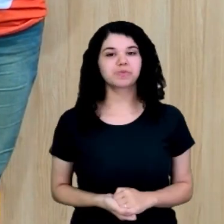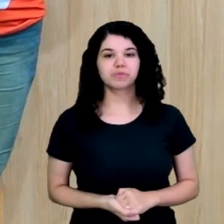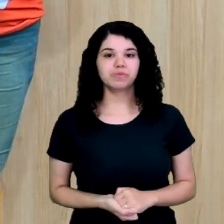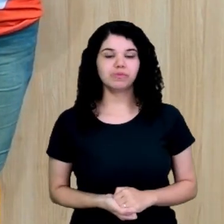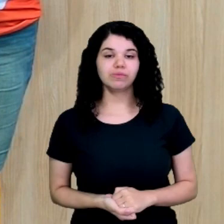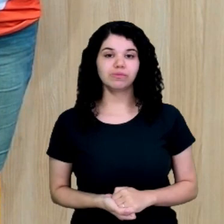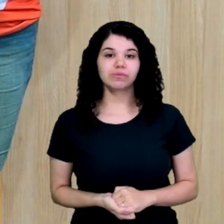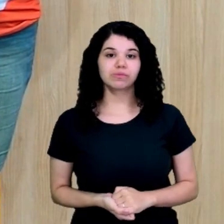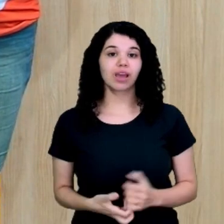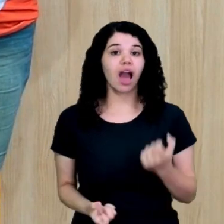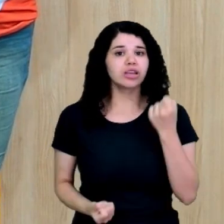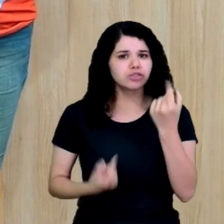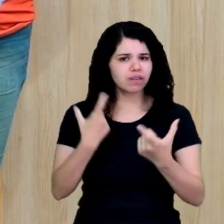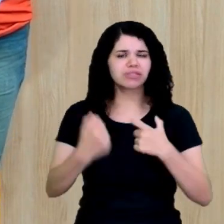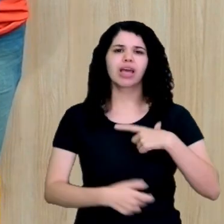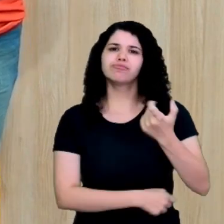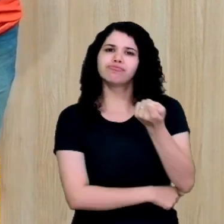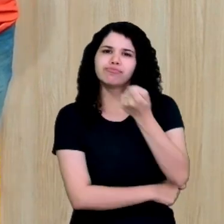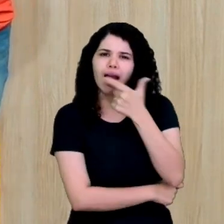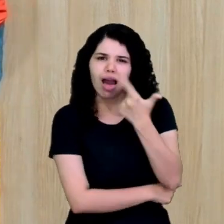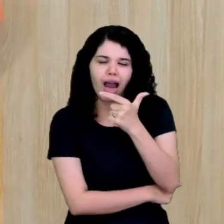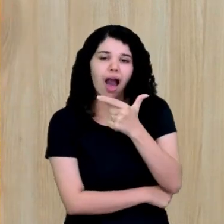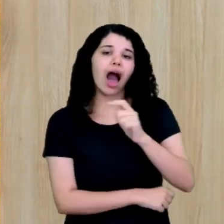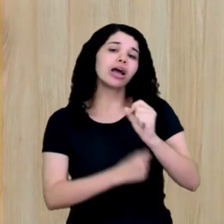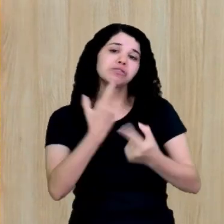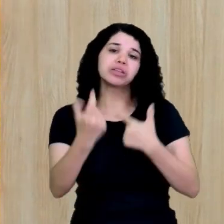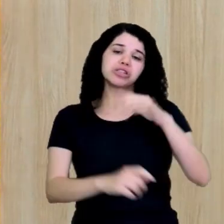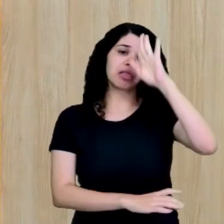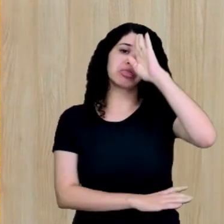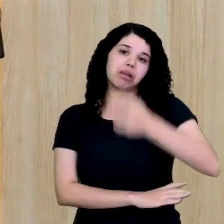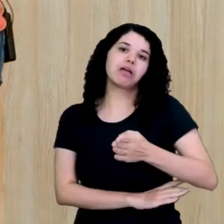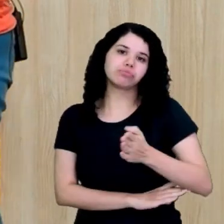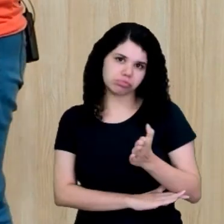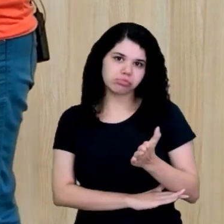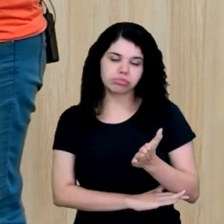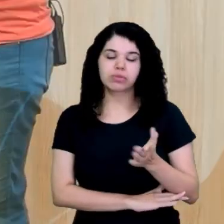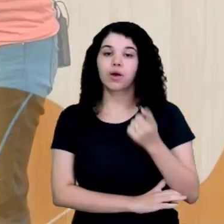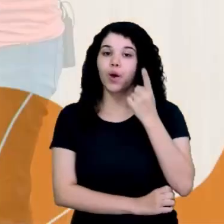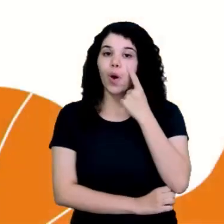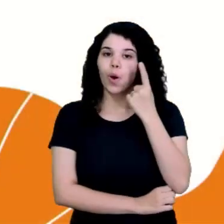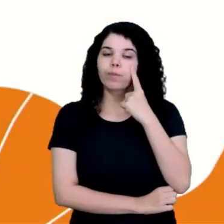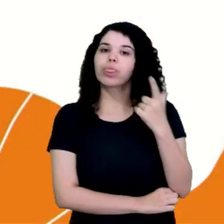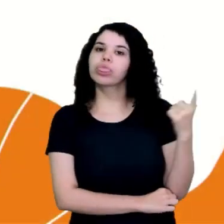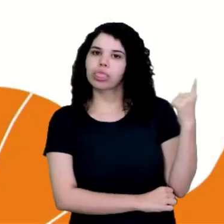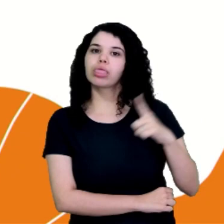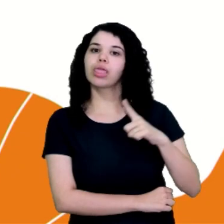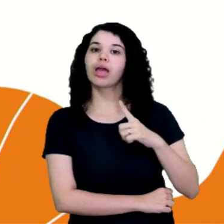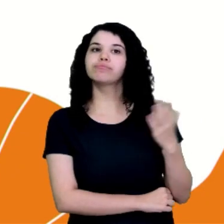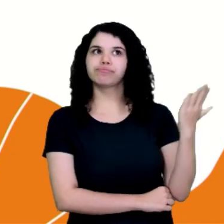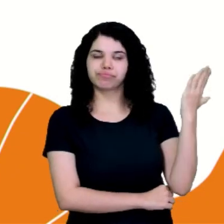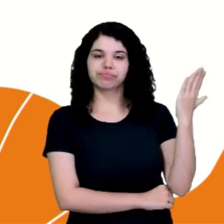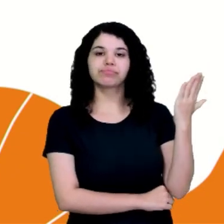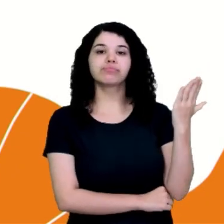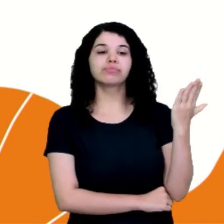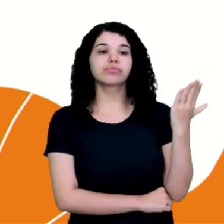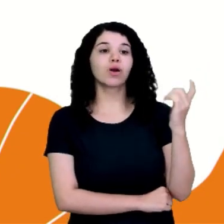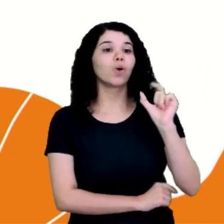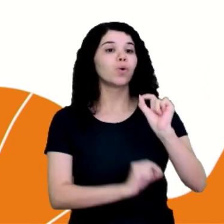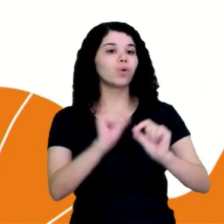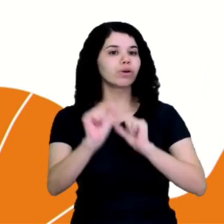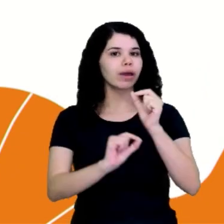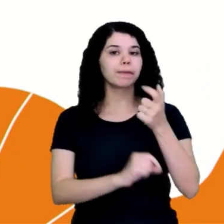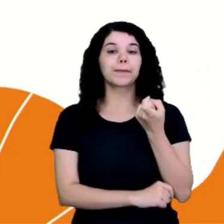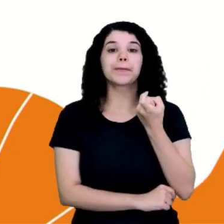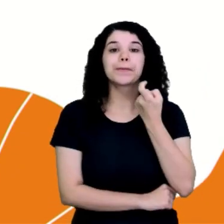vezes com o humor, às vezes só a crítica social. Então nós temos aqui uma charge que tem vários